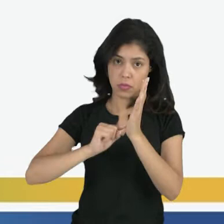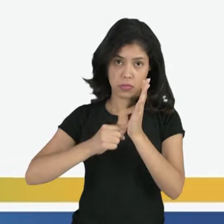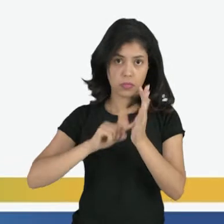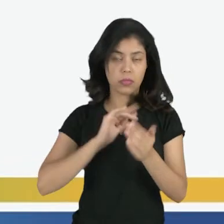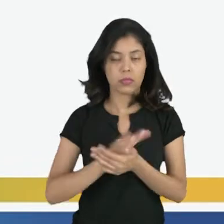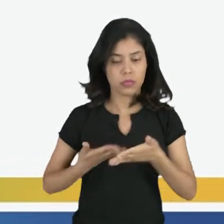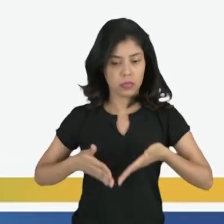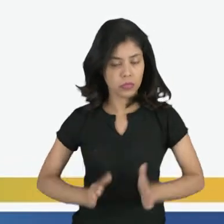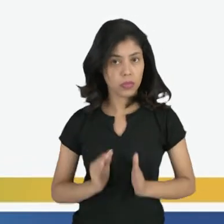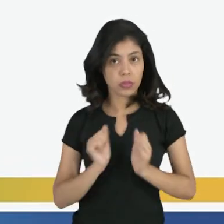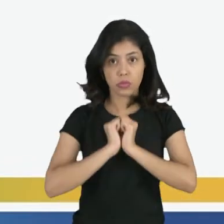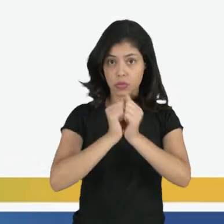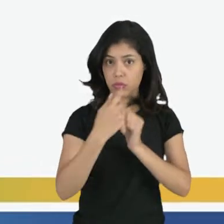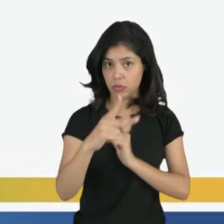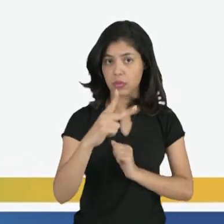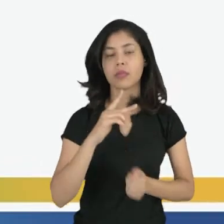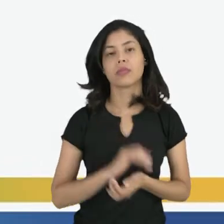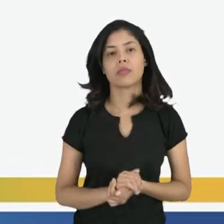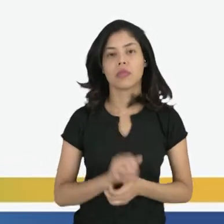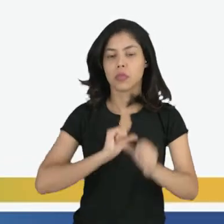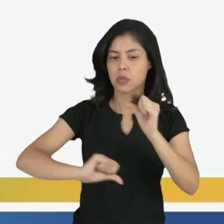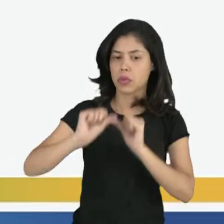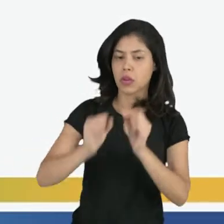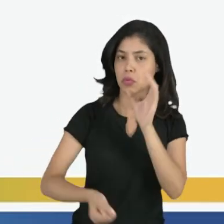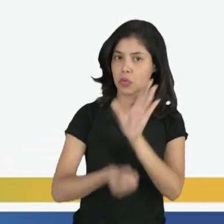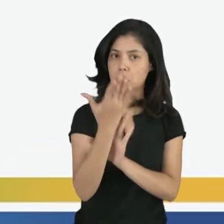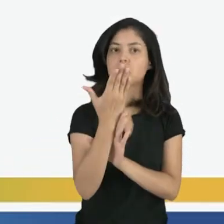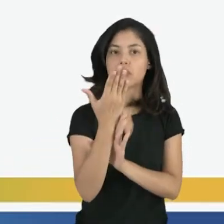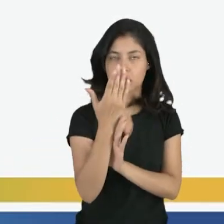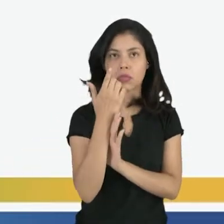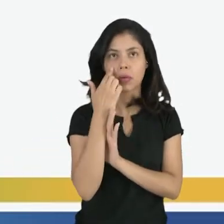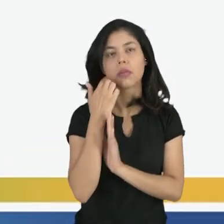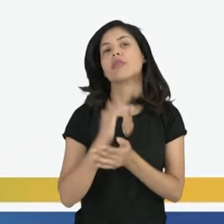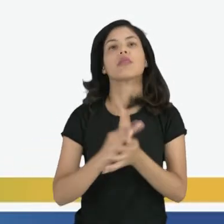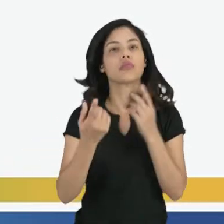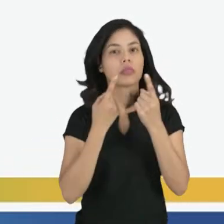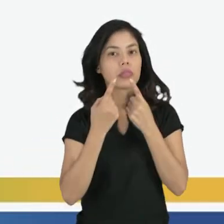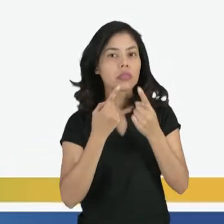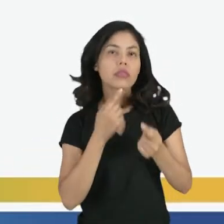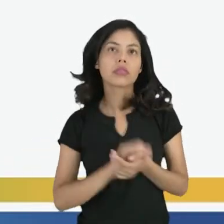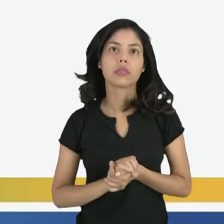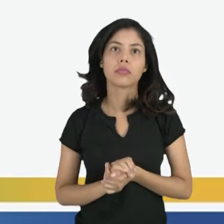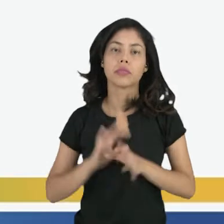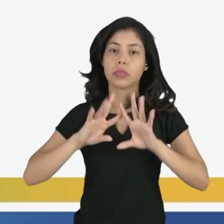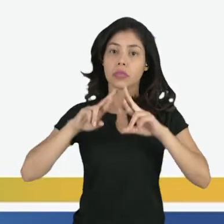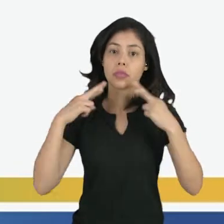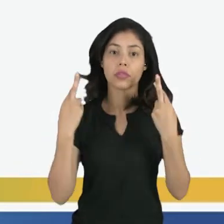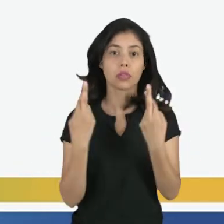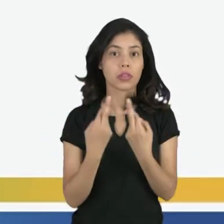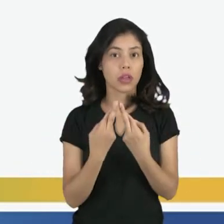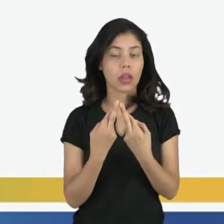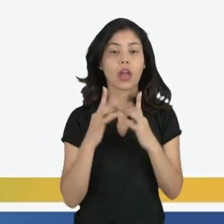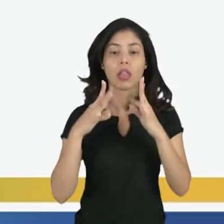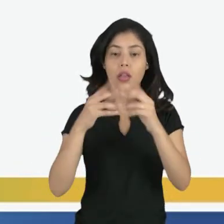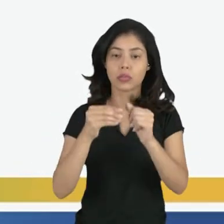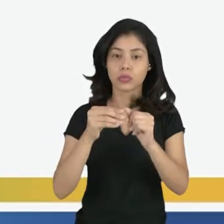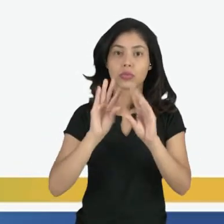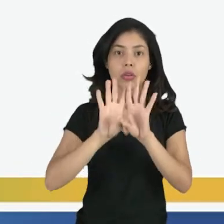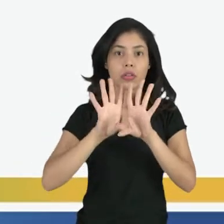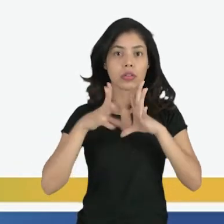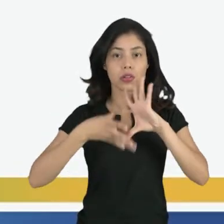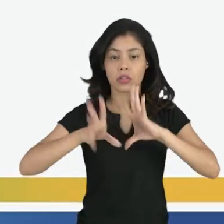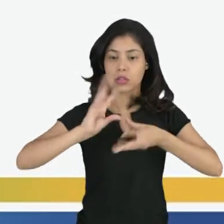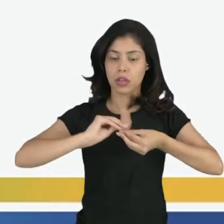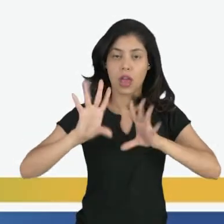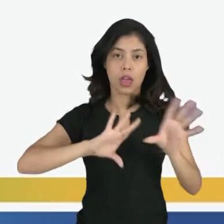nasce com ele, onde as contradições surgem, a unidade dialética. Em resumo, a dialética propõe a busca da